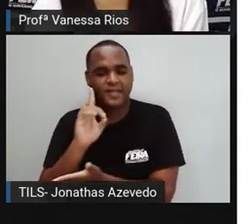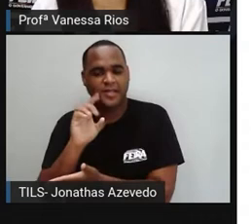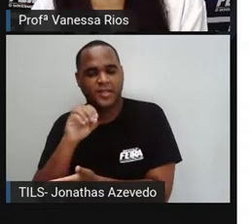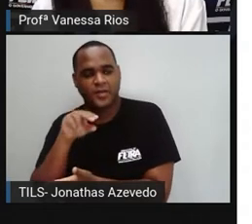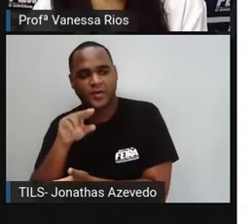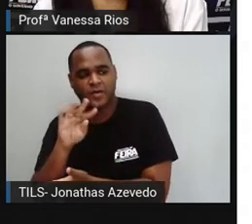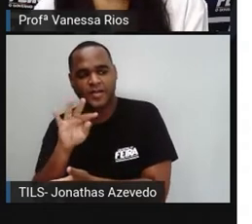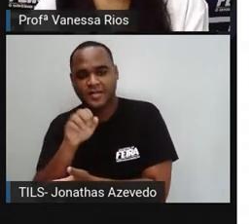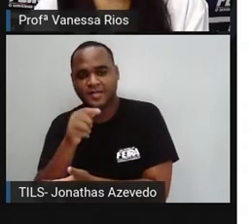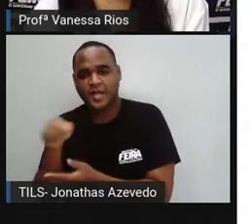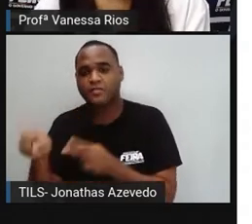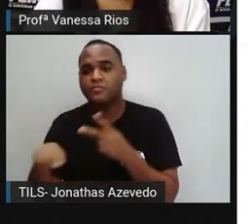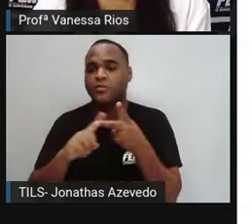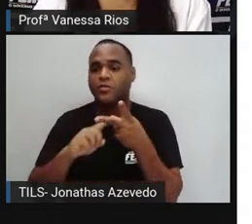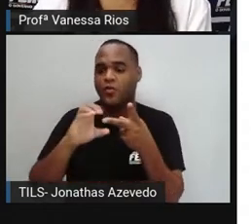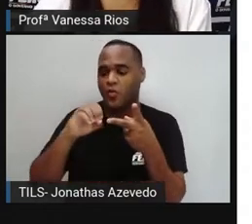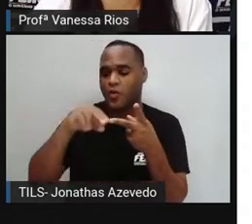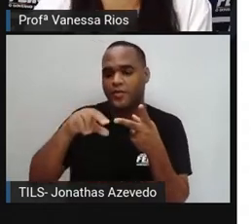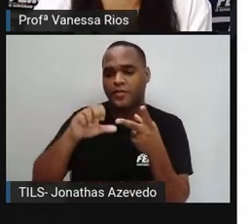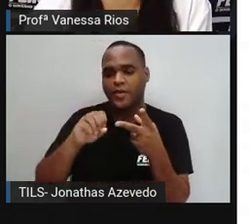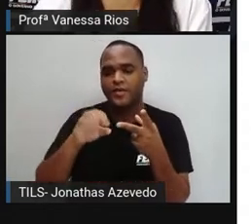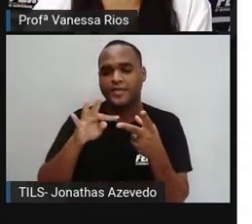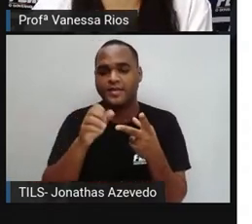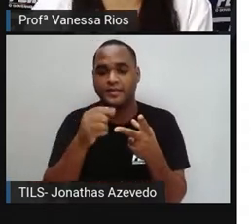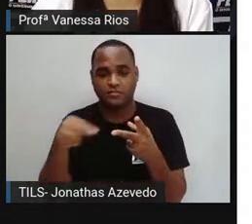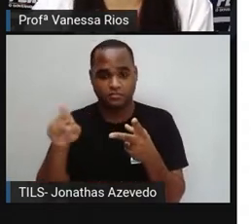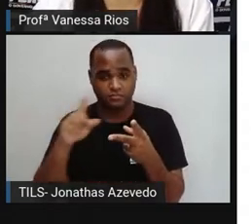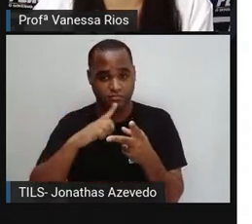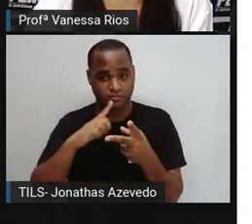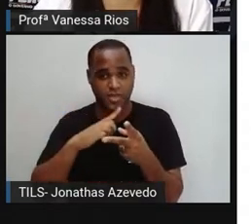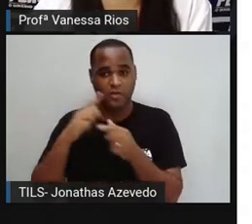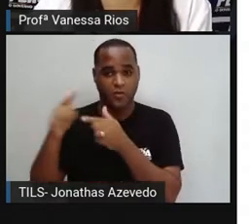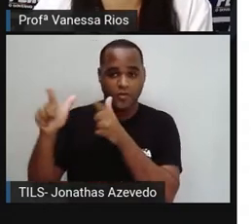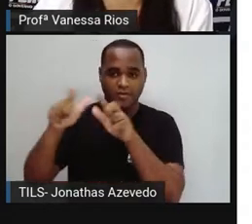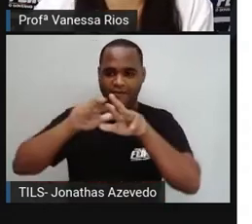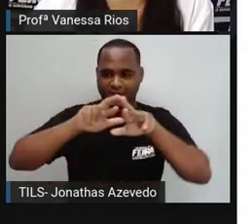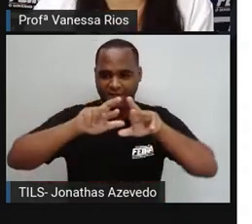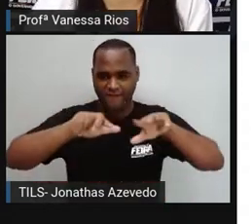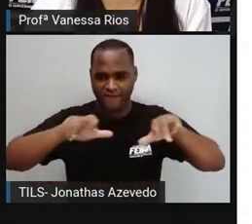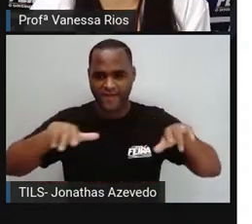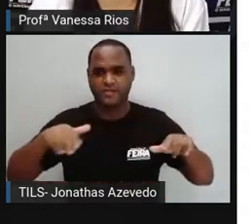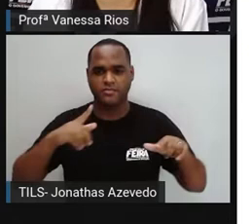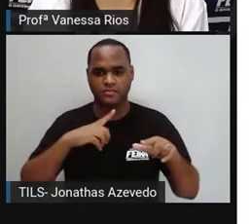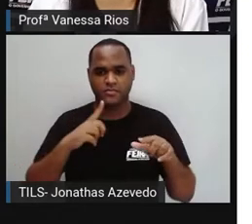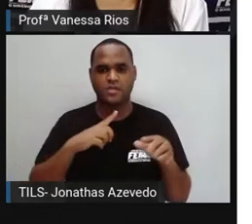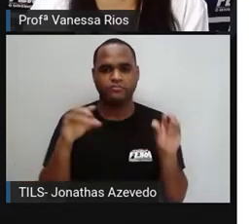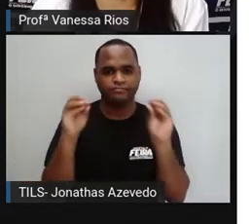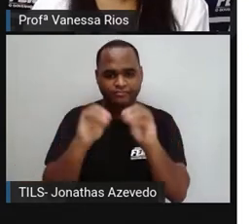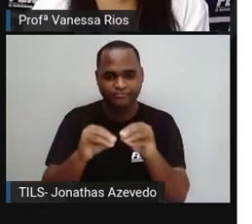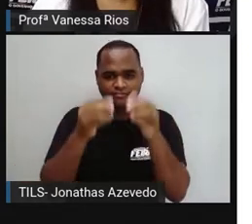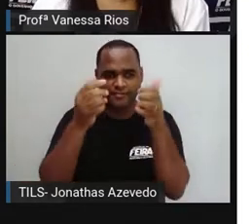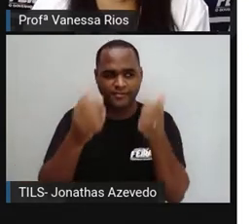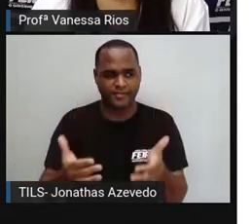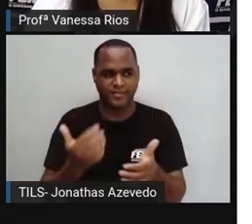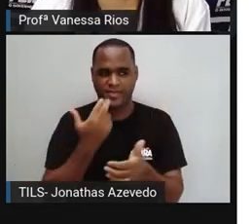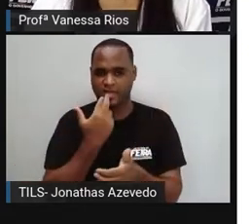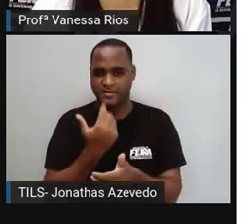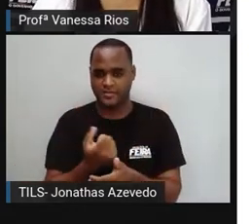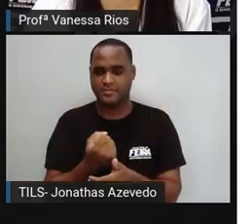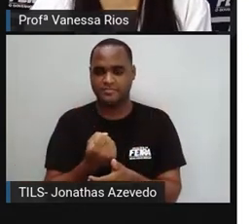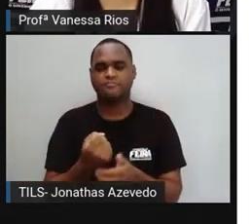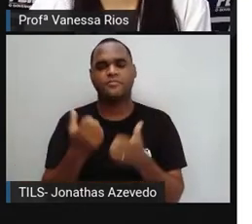e sobre conotação, mas existem outras variedades que são empregadas à nossa língua.